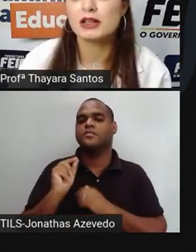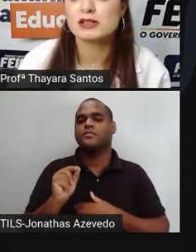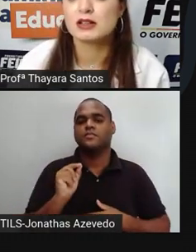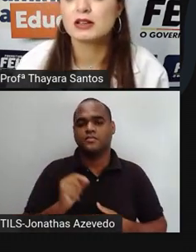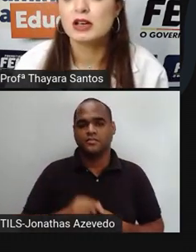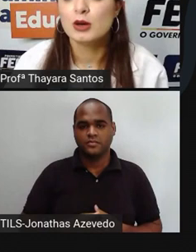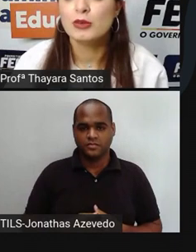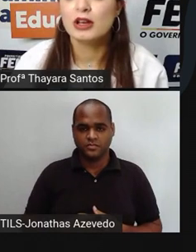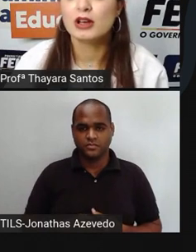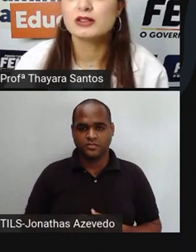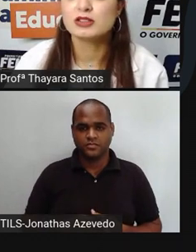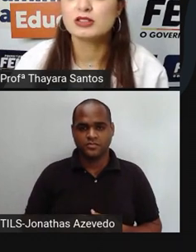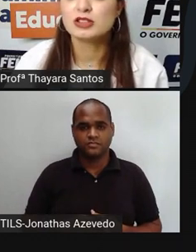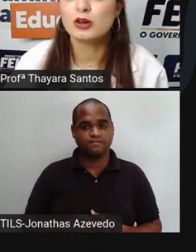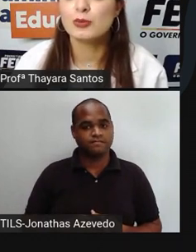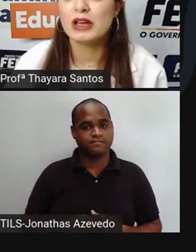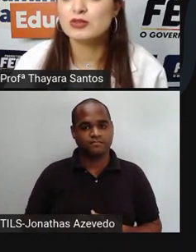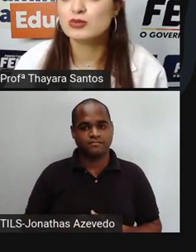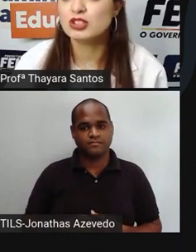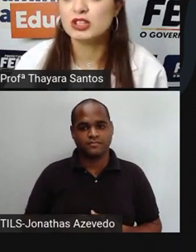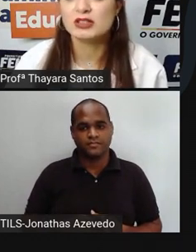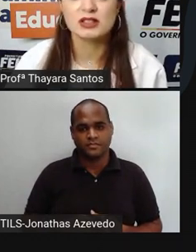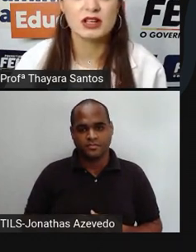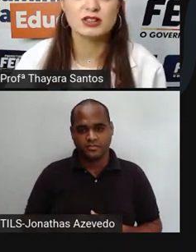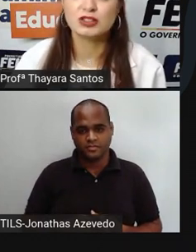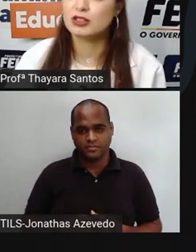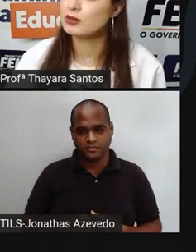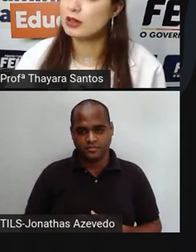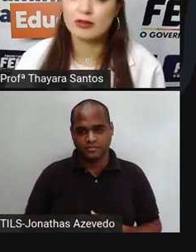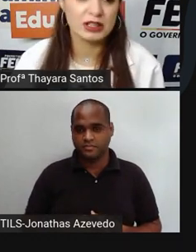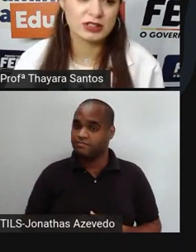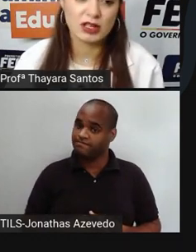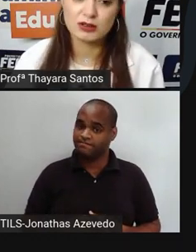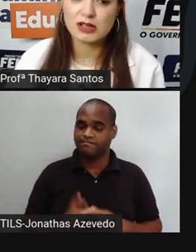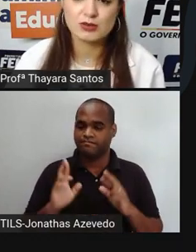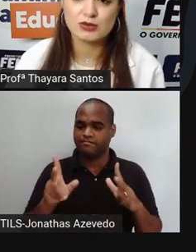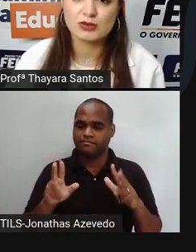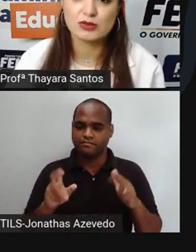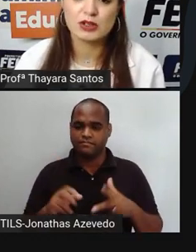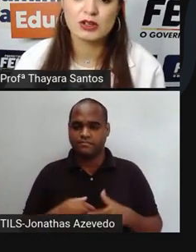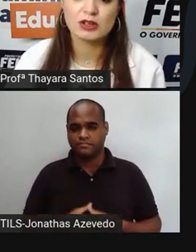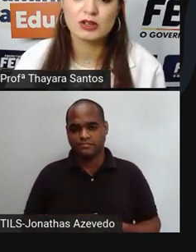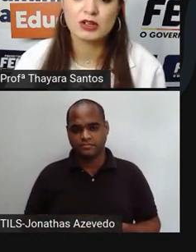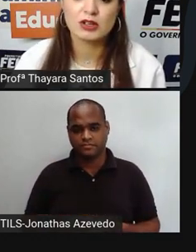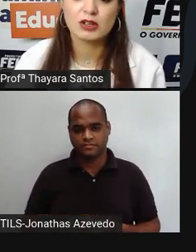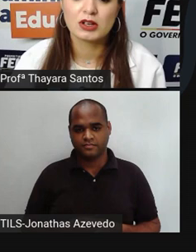clicar nessa. Moléculas estão bem juntinhas, interagindo. Não é estado gasoso.